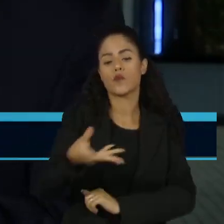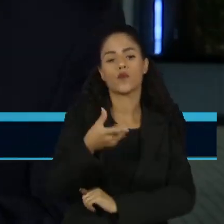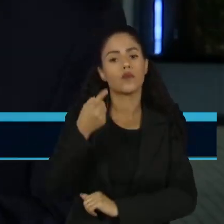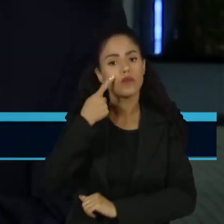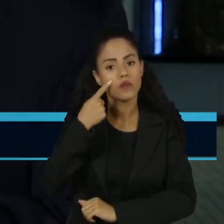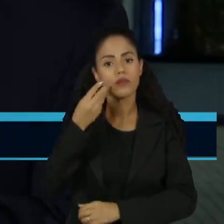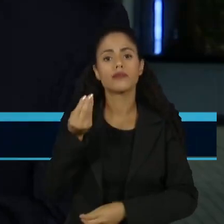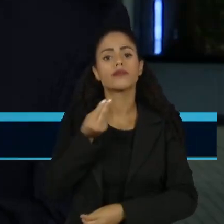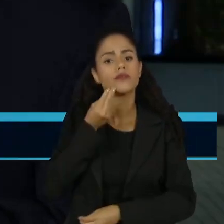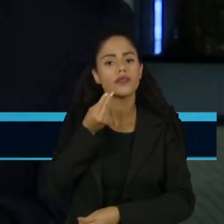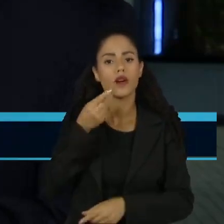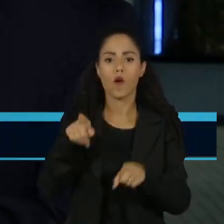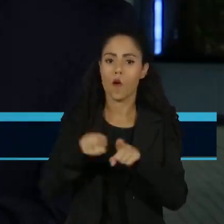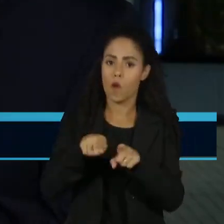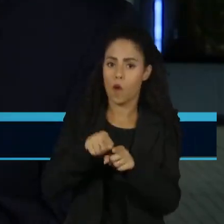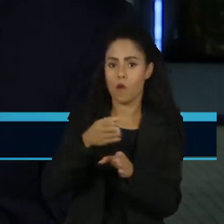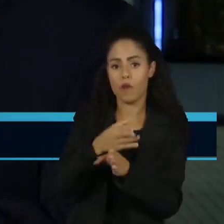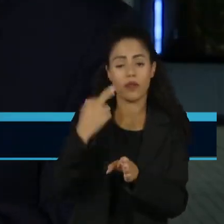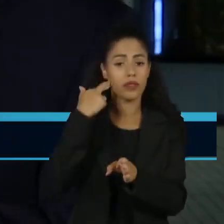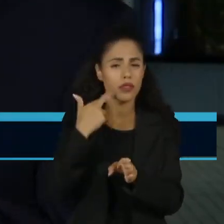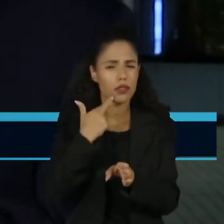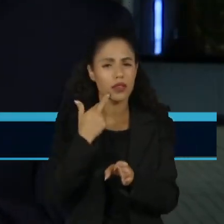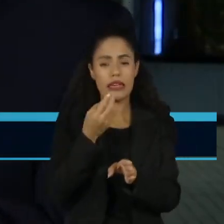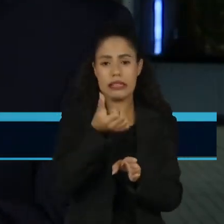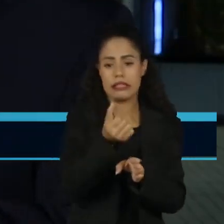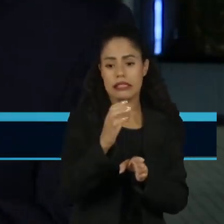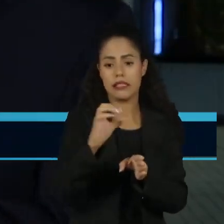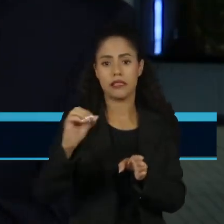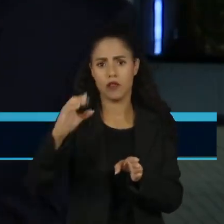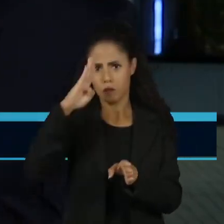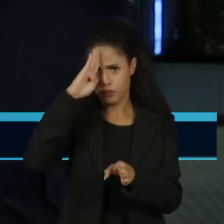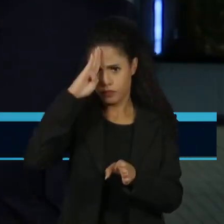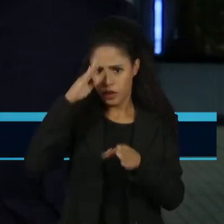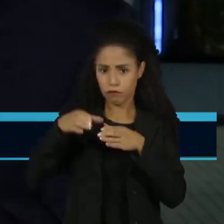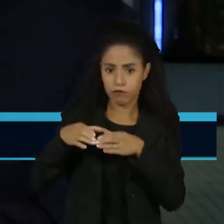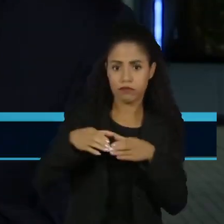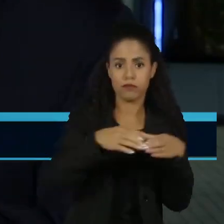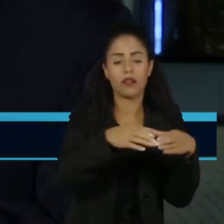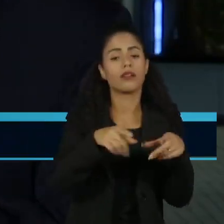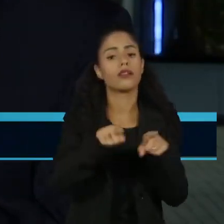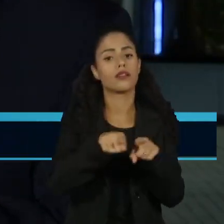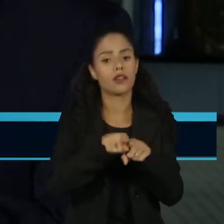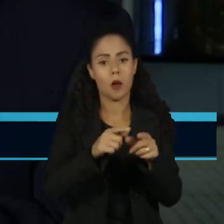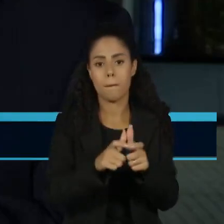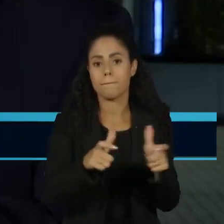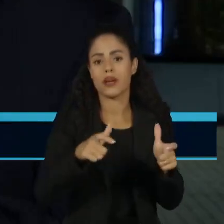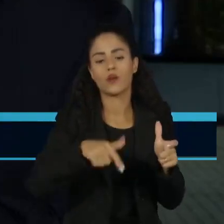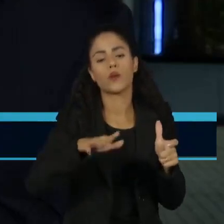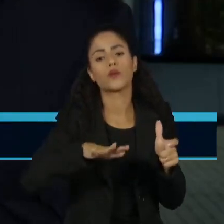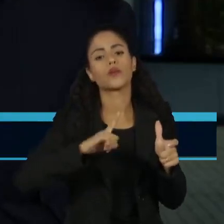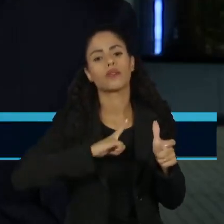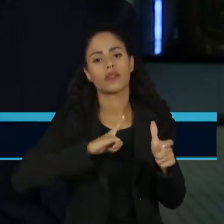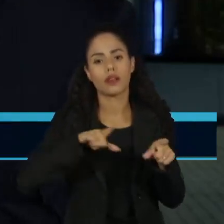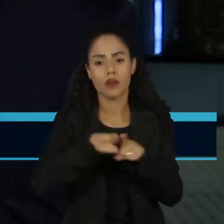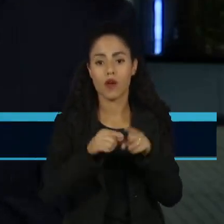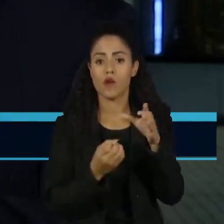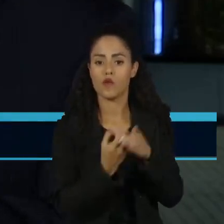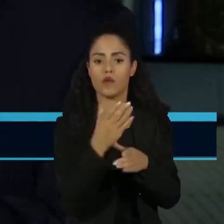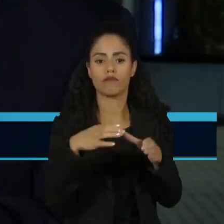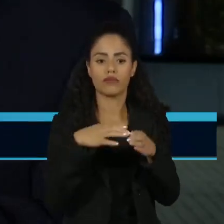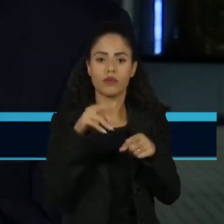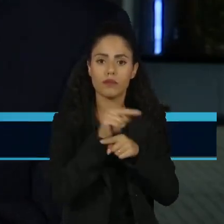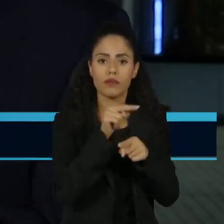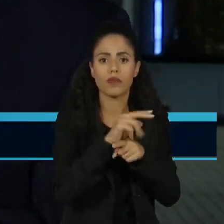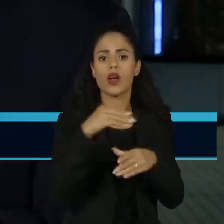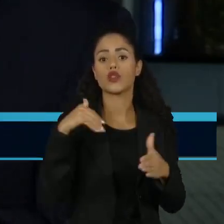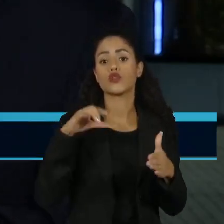cavalaria mecanizado em Roraima, com cerca de 600 militares. Segundo o Estado-Maior do Exército, a criação do grupamento estava prevista para